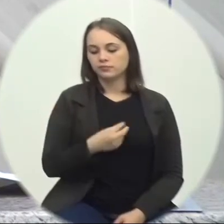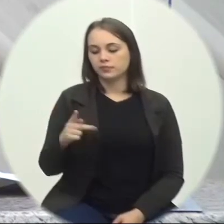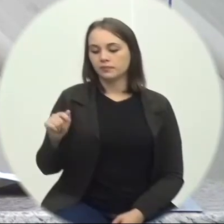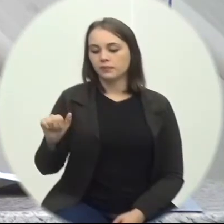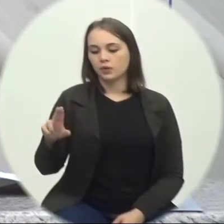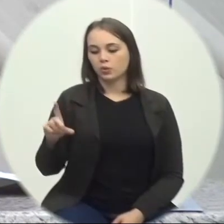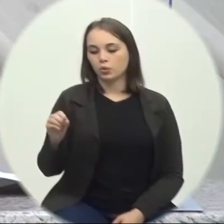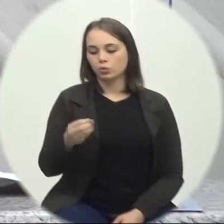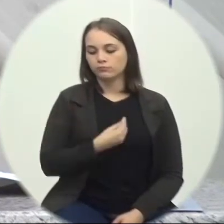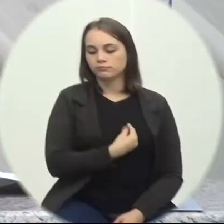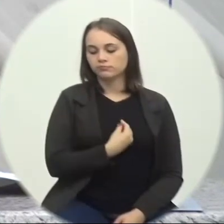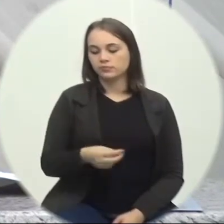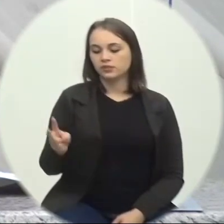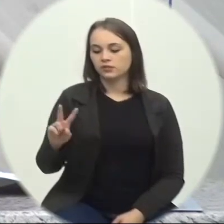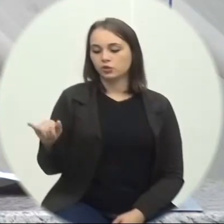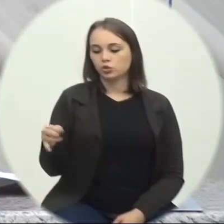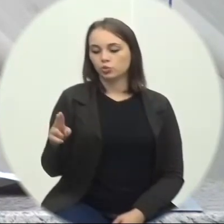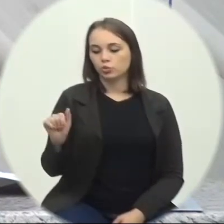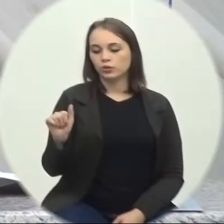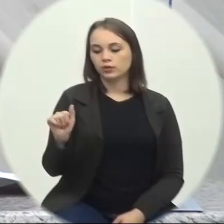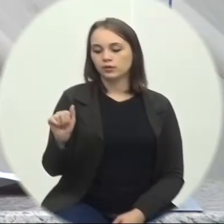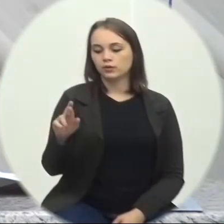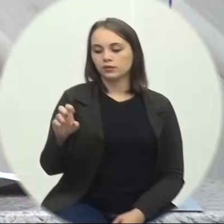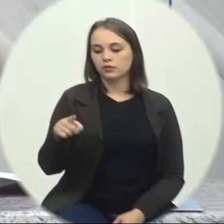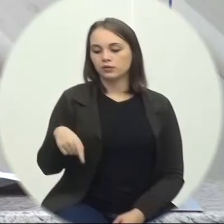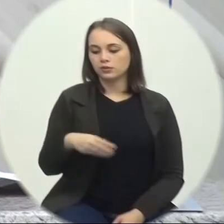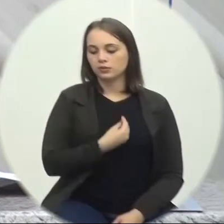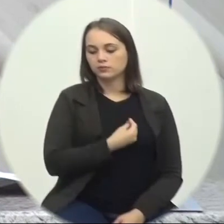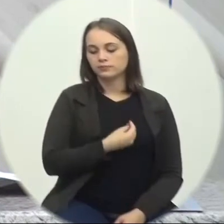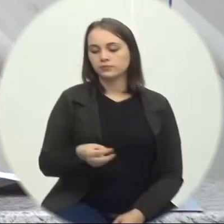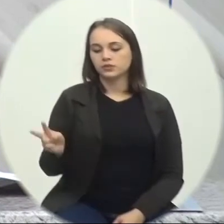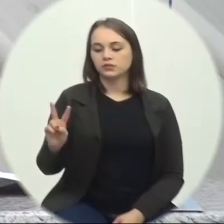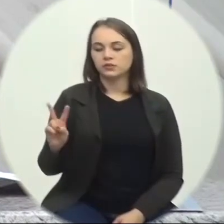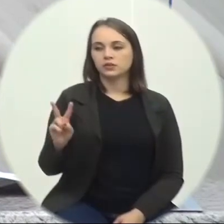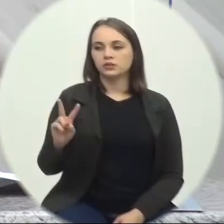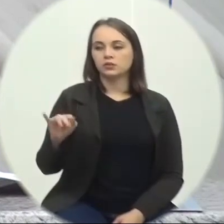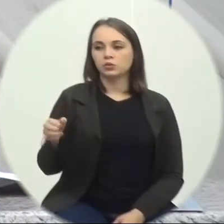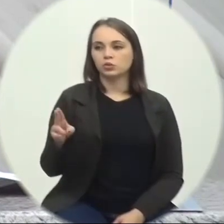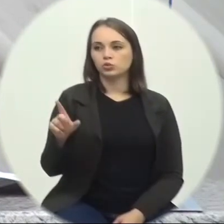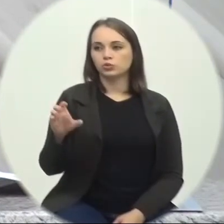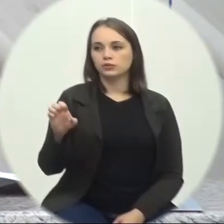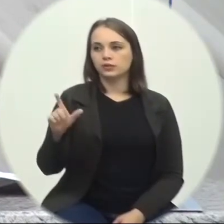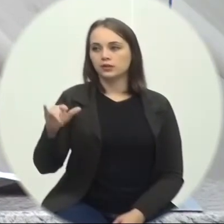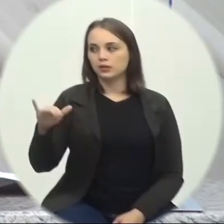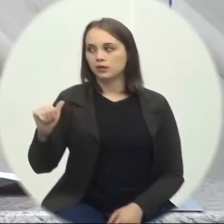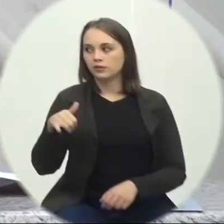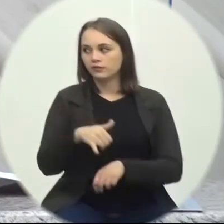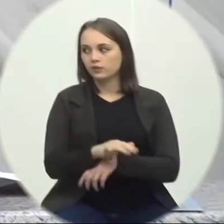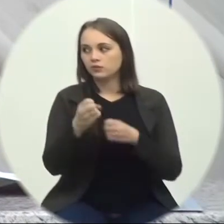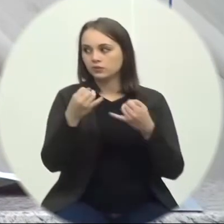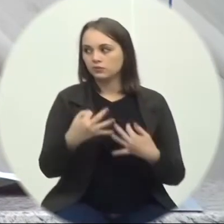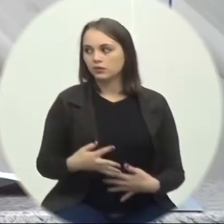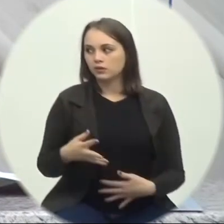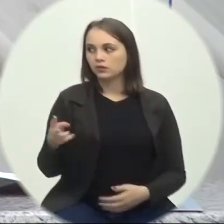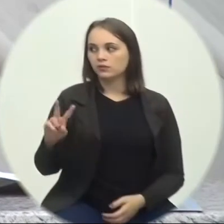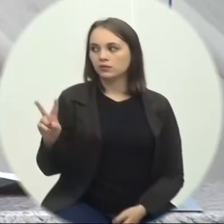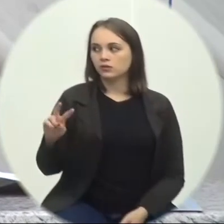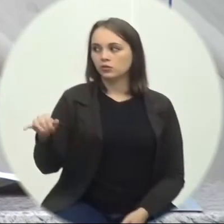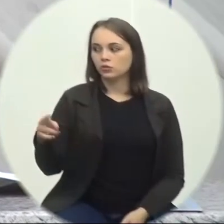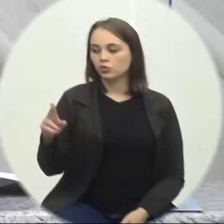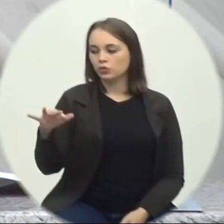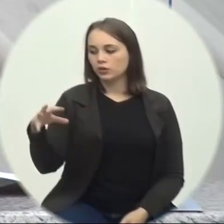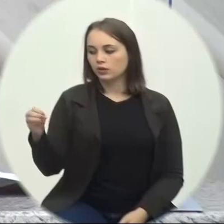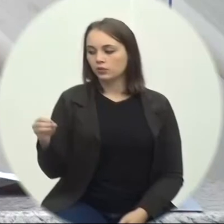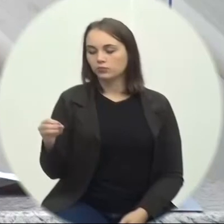presente vereador Jorede Jesus presente vereadora Juscelia Vargas ausência justificada vereador Júlio